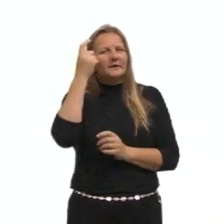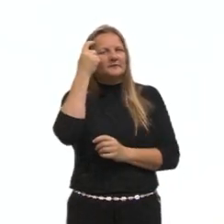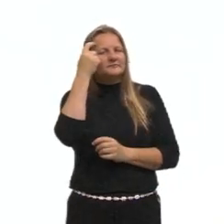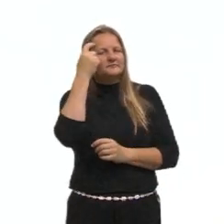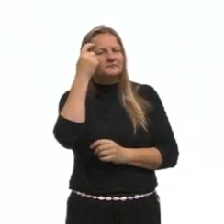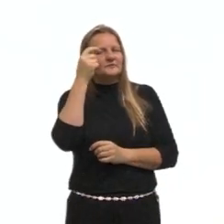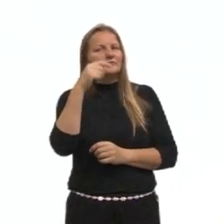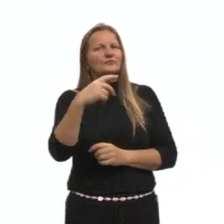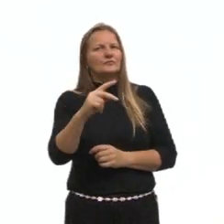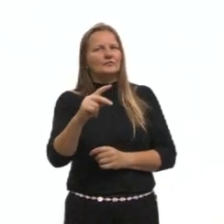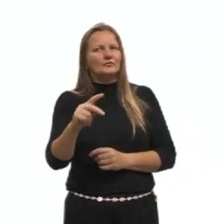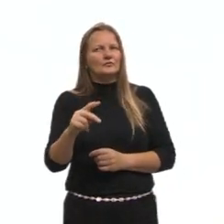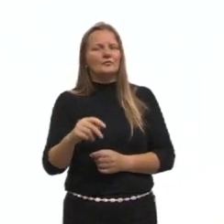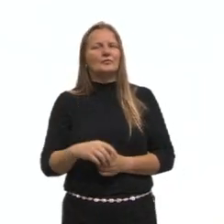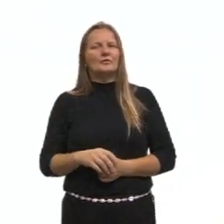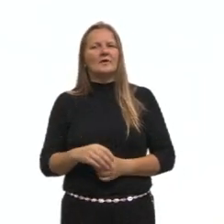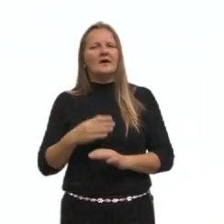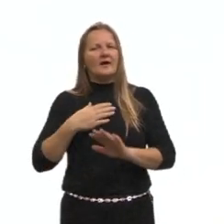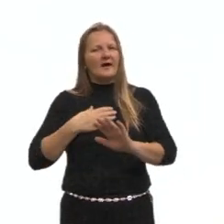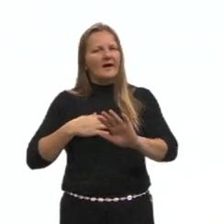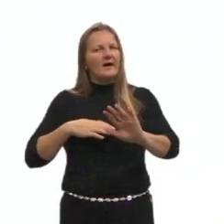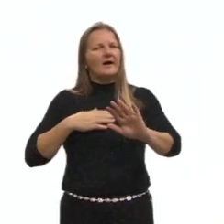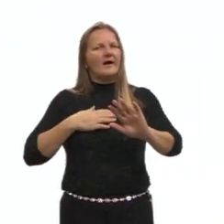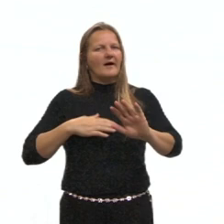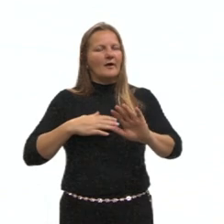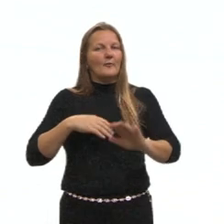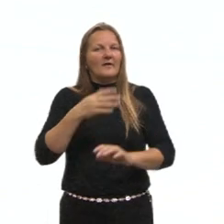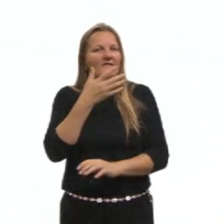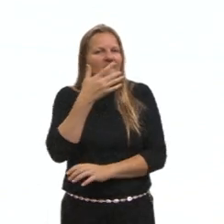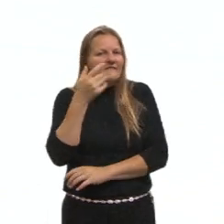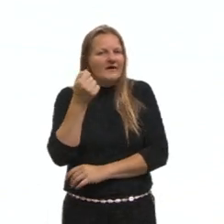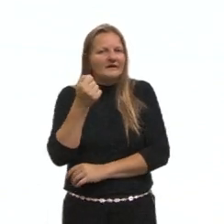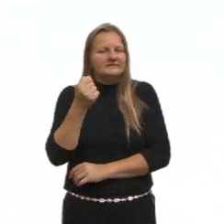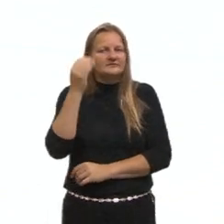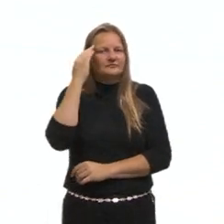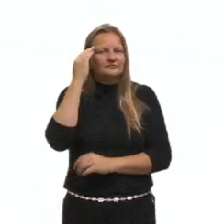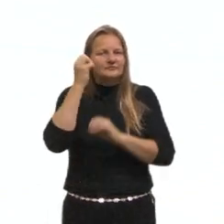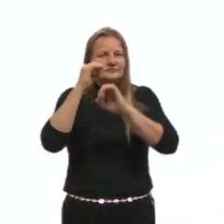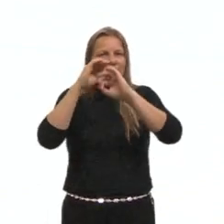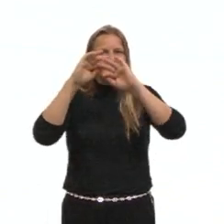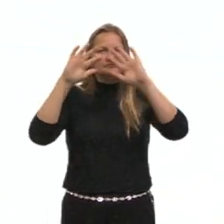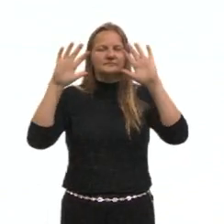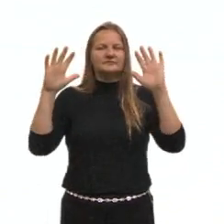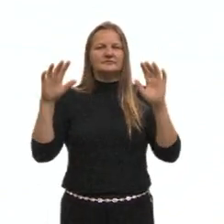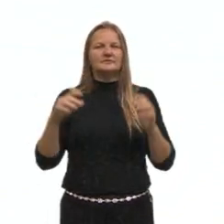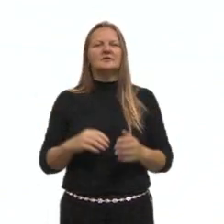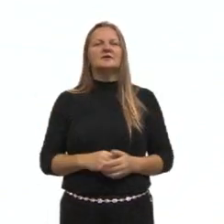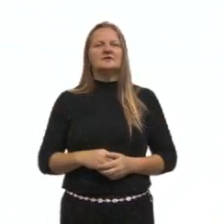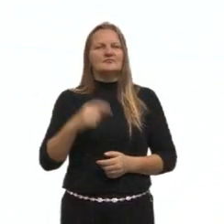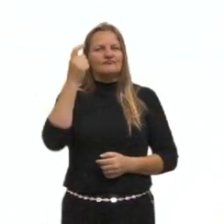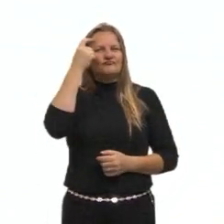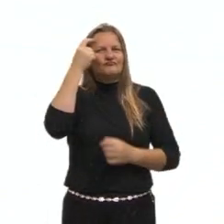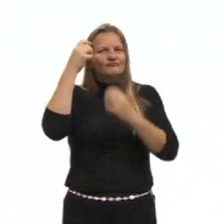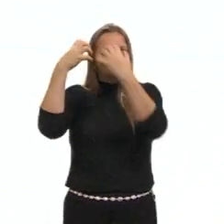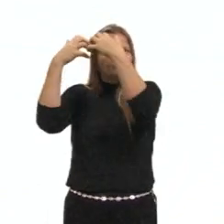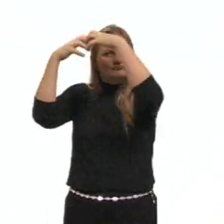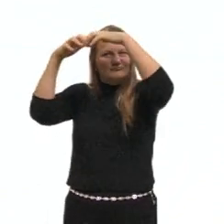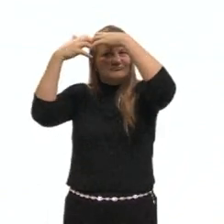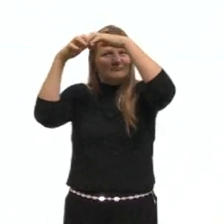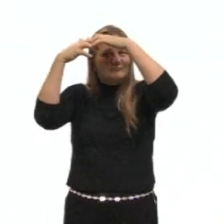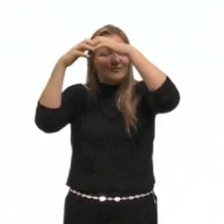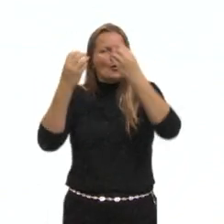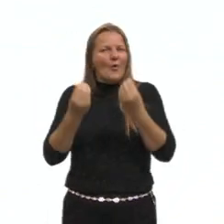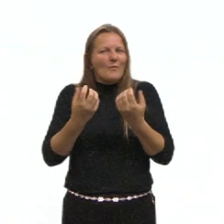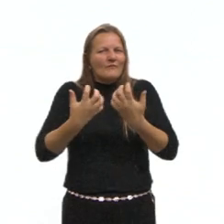você ter um pouquinho mais de facilidade de entender. Entendendo o seu cérebro, entendendo como ele